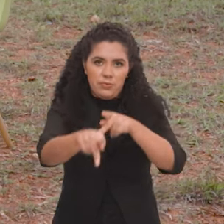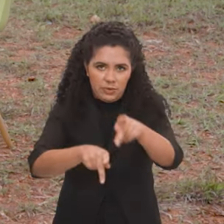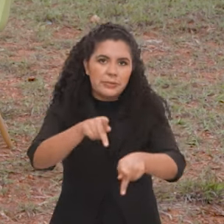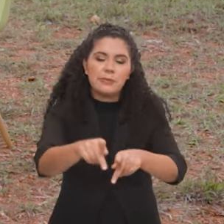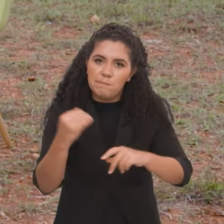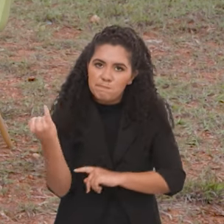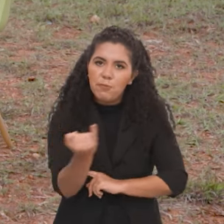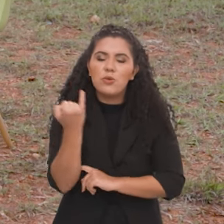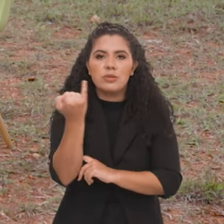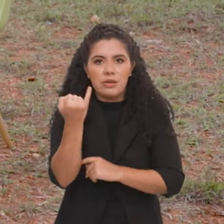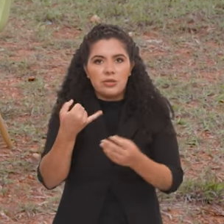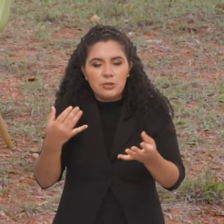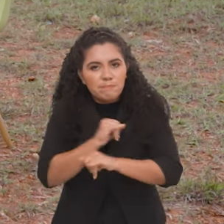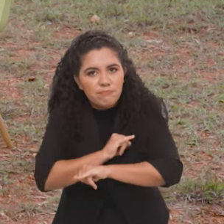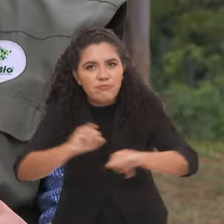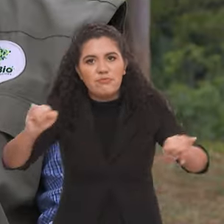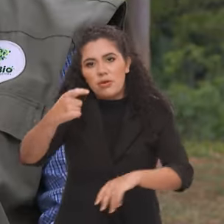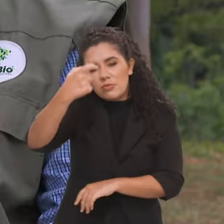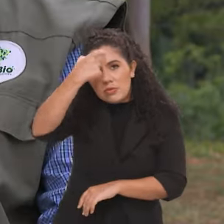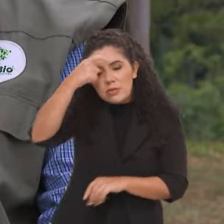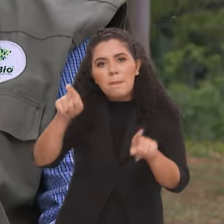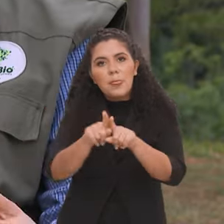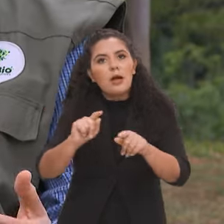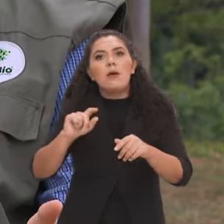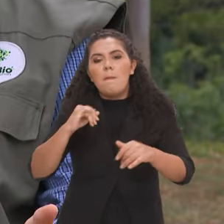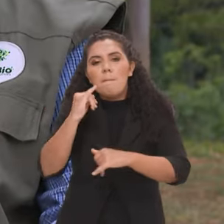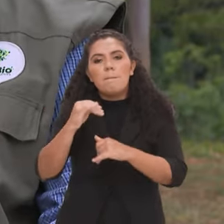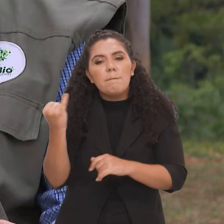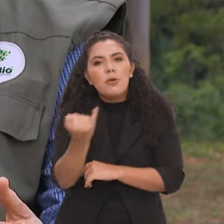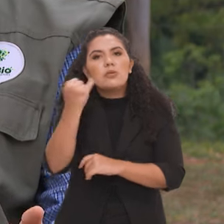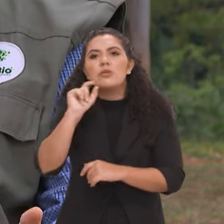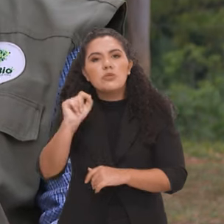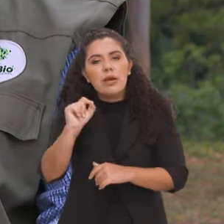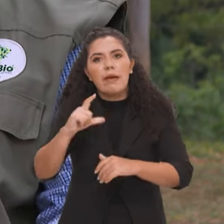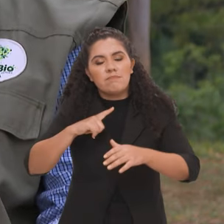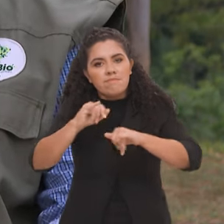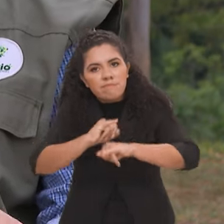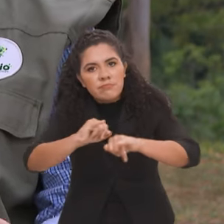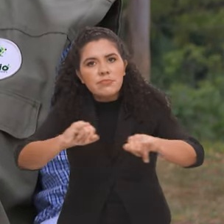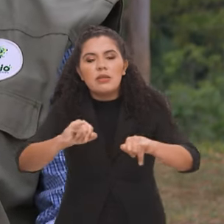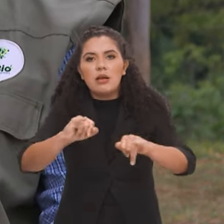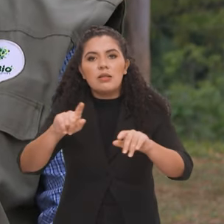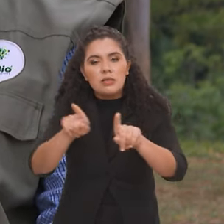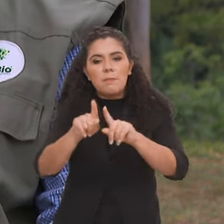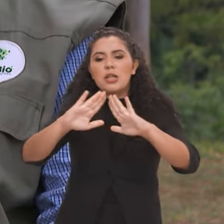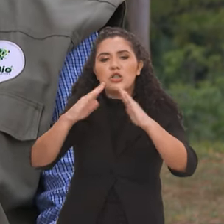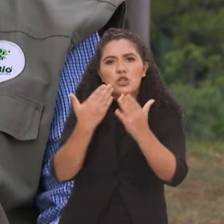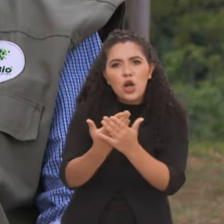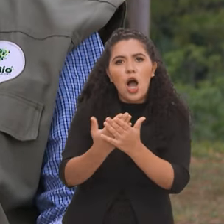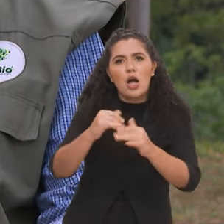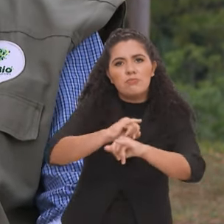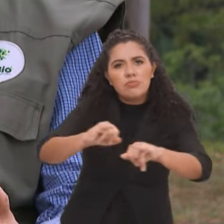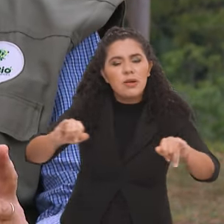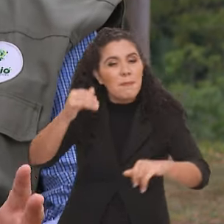conscientização, é importante os meios de comunicação se envolverem, E todos nós, junto com as escolas, para evitar